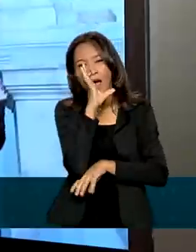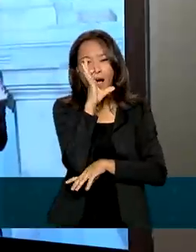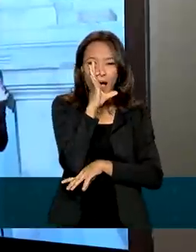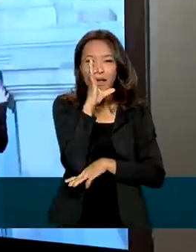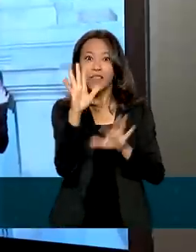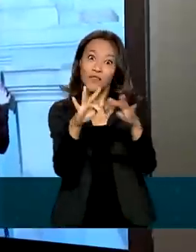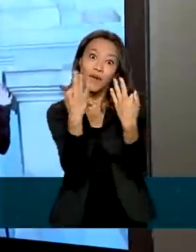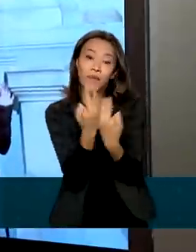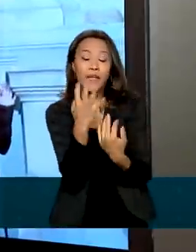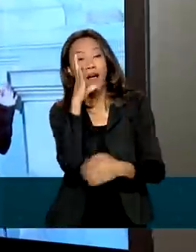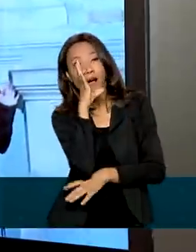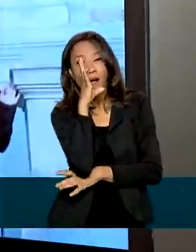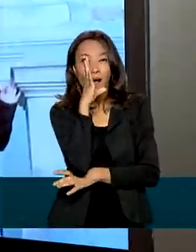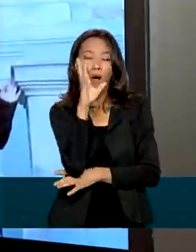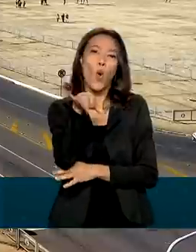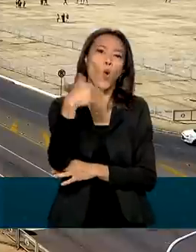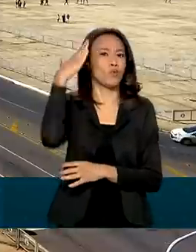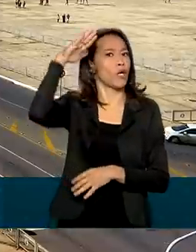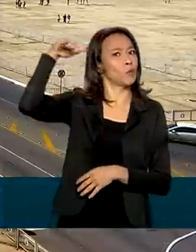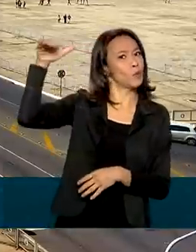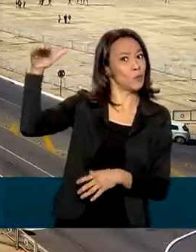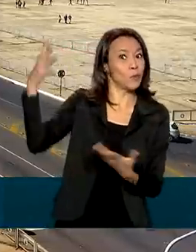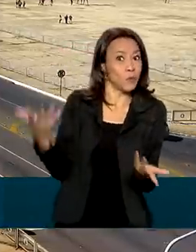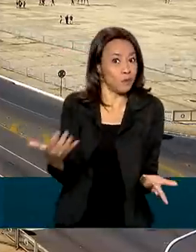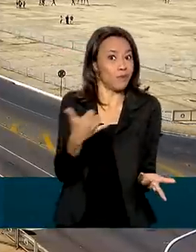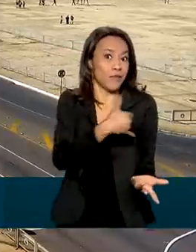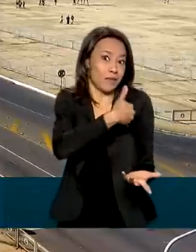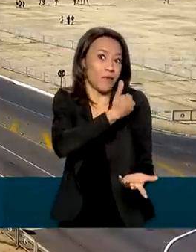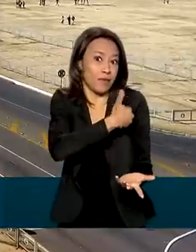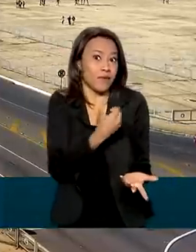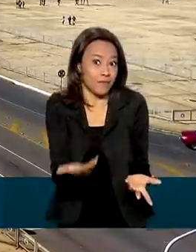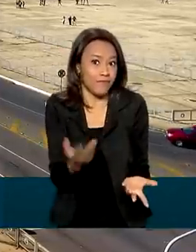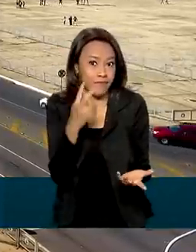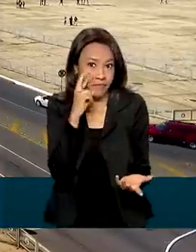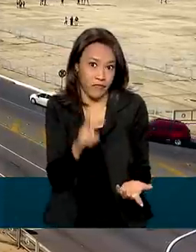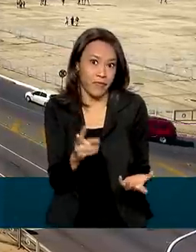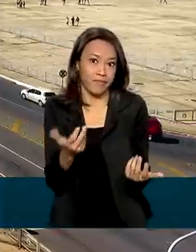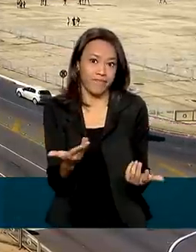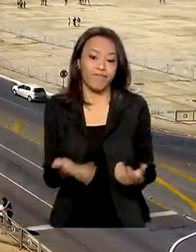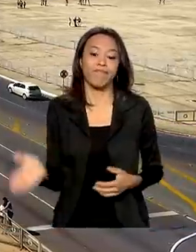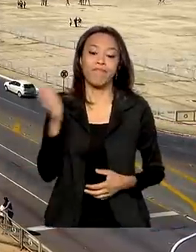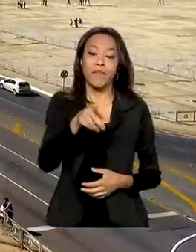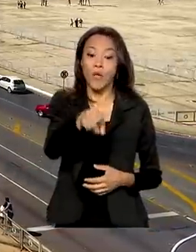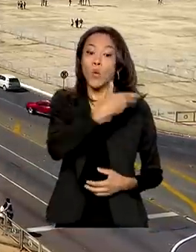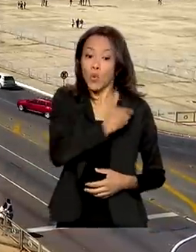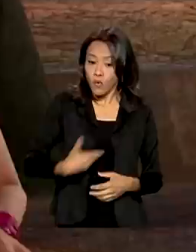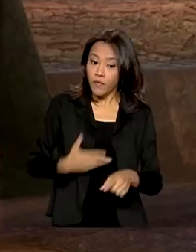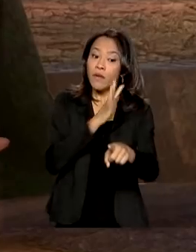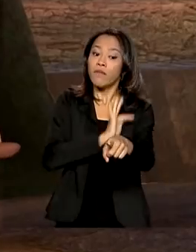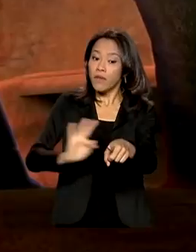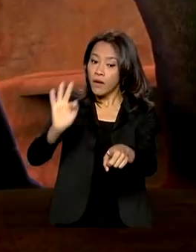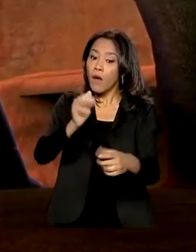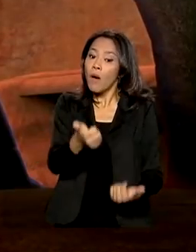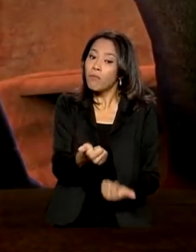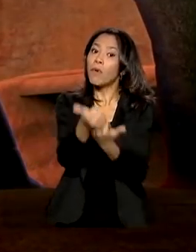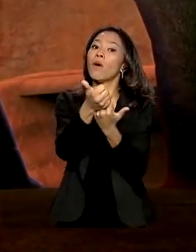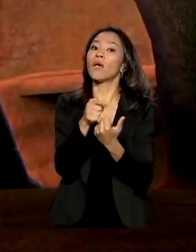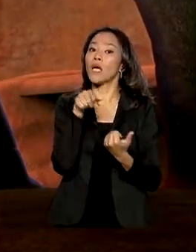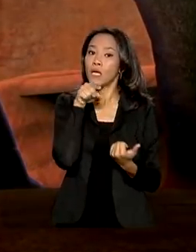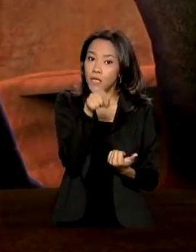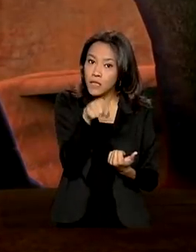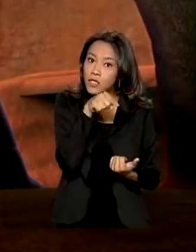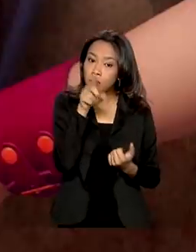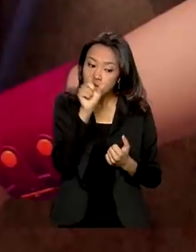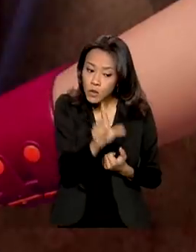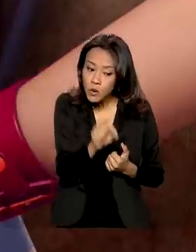família ou se é um programa de adultos. O governo federal colabora para essa escolha responsável da programação